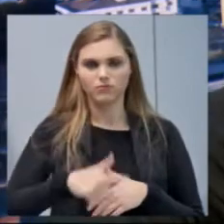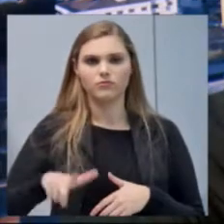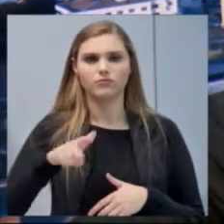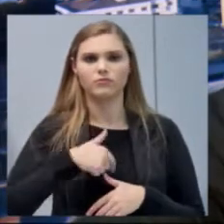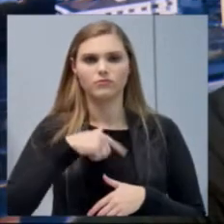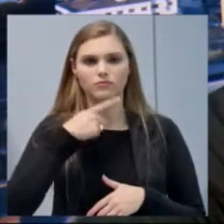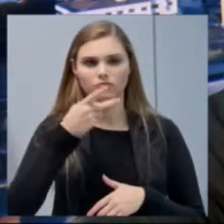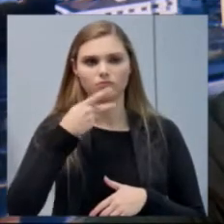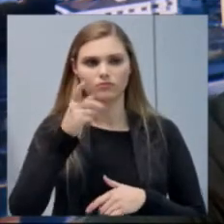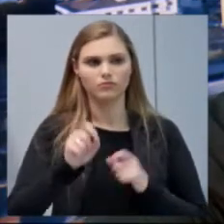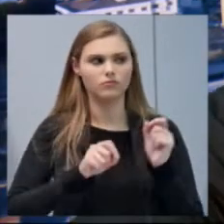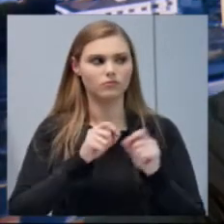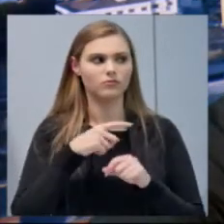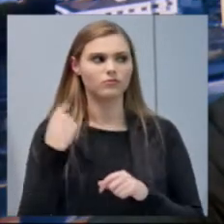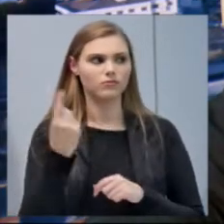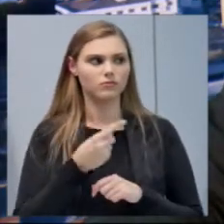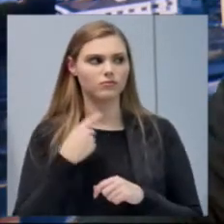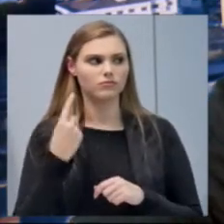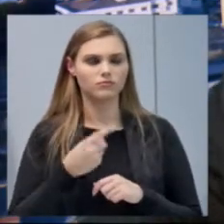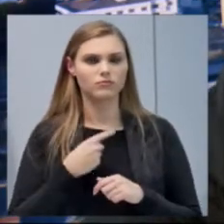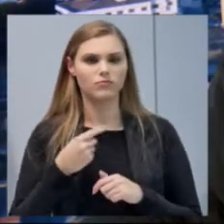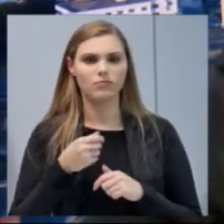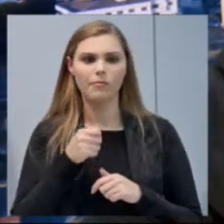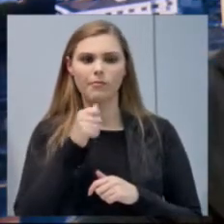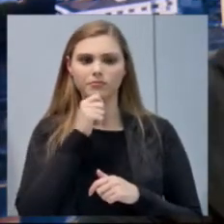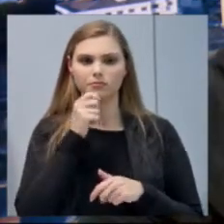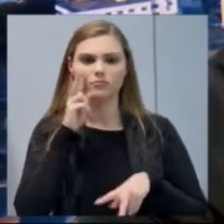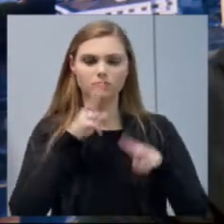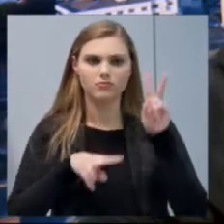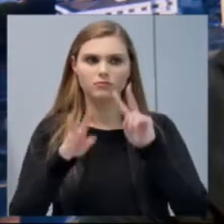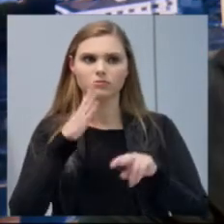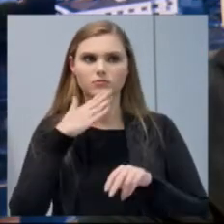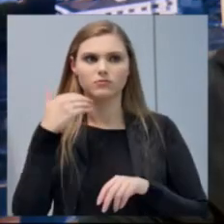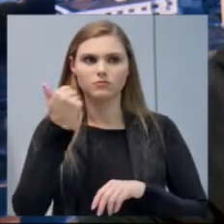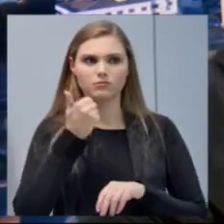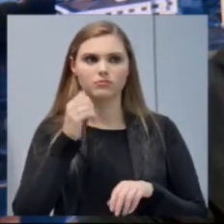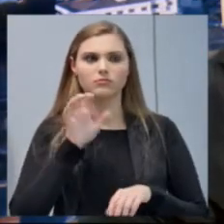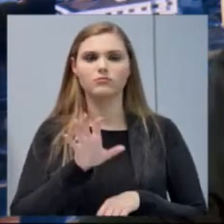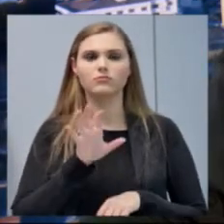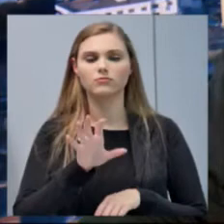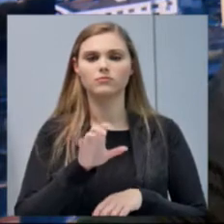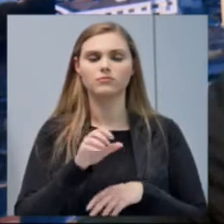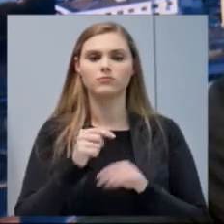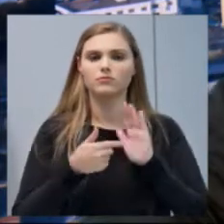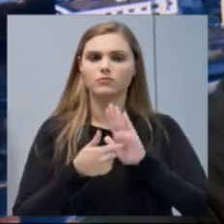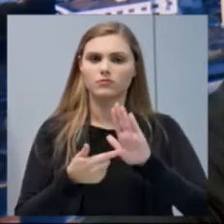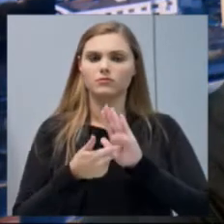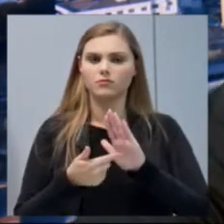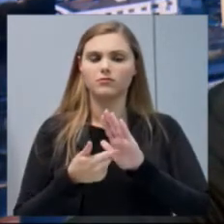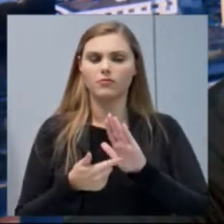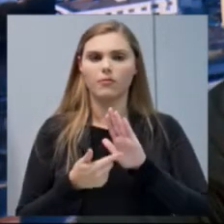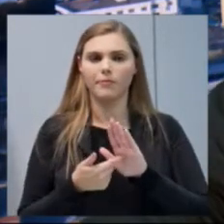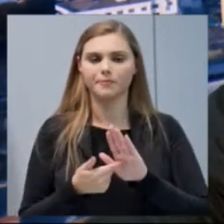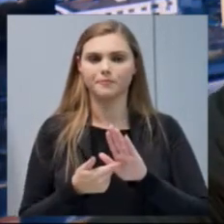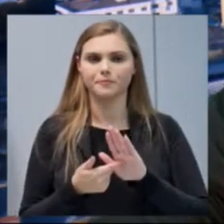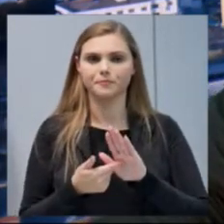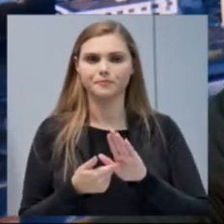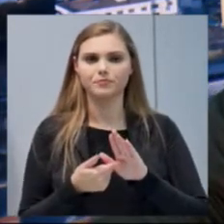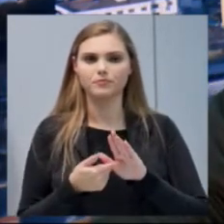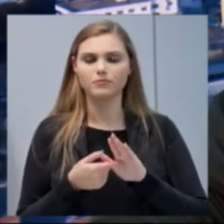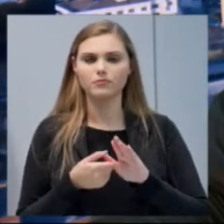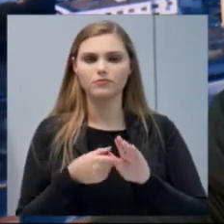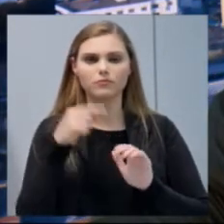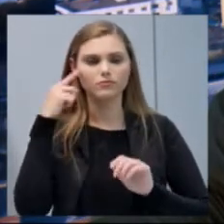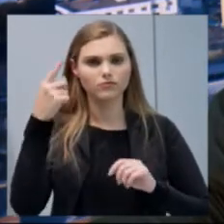nós ainda estamos vendo a melhor forma, presidente, de apresentar, seja ela com diárias,